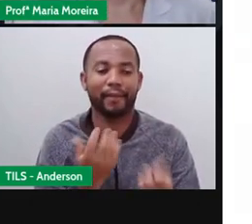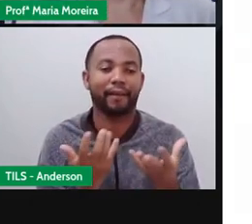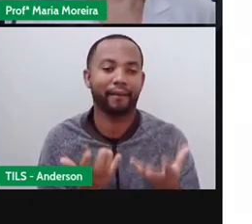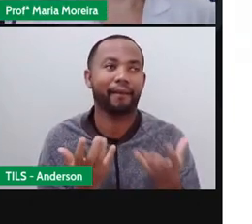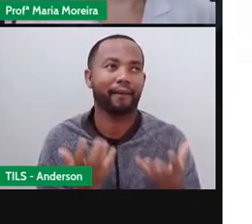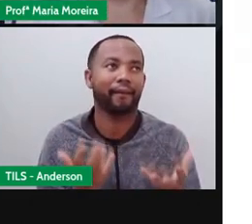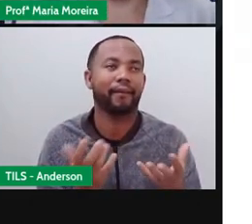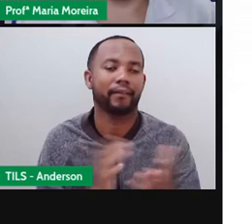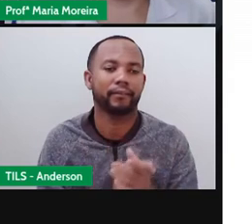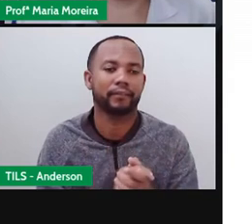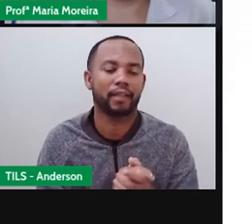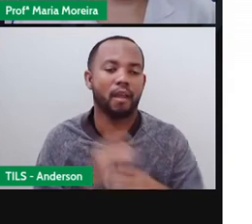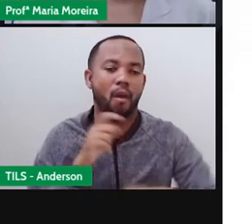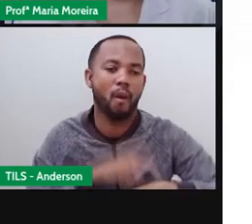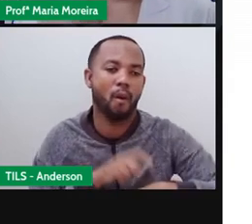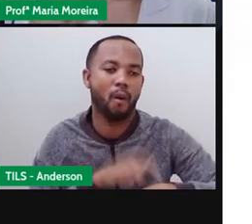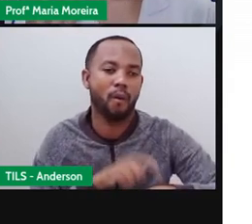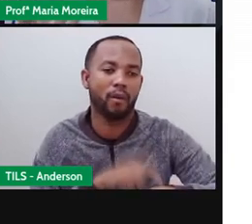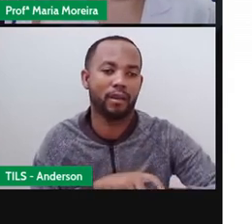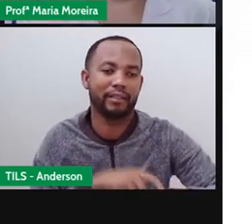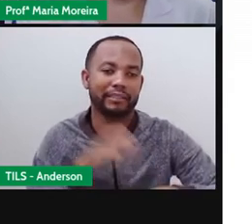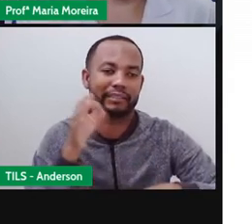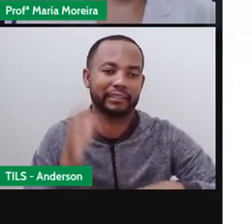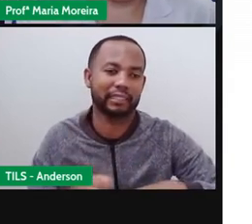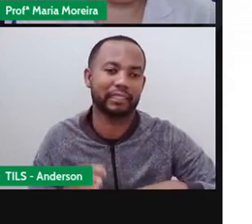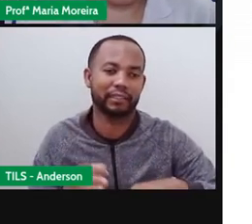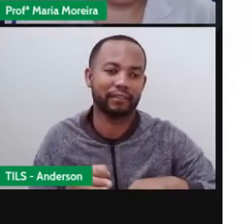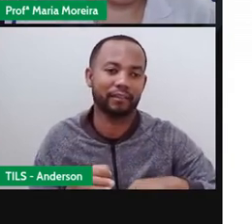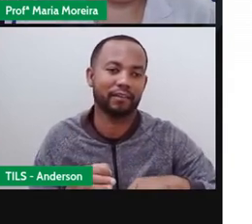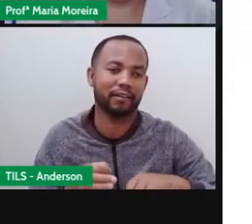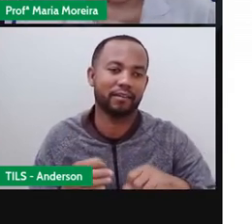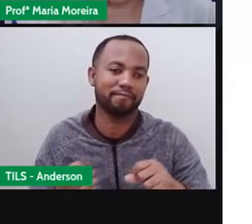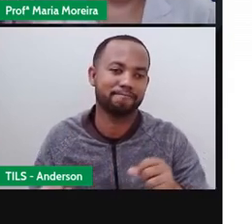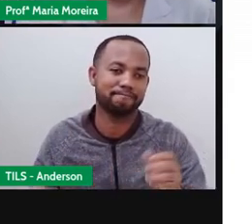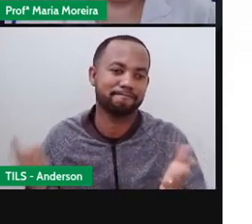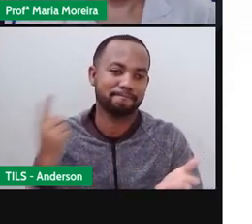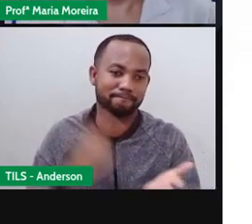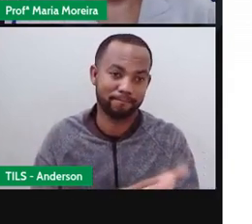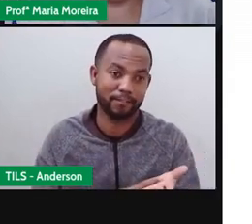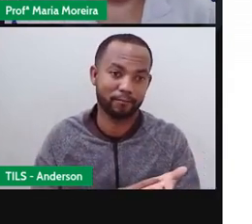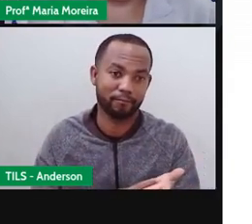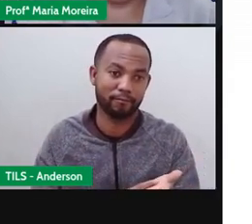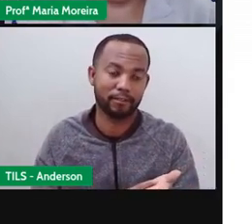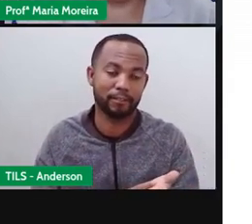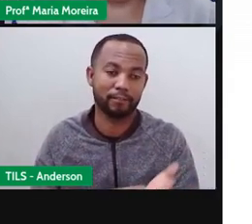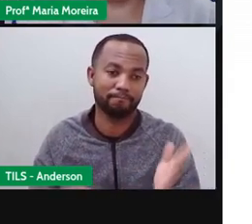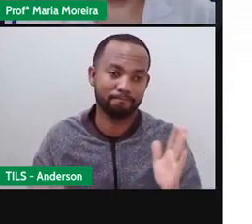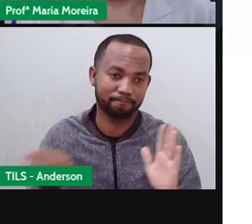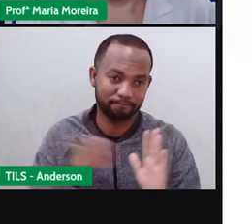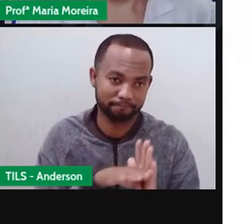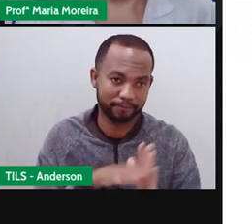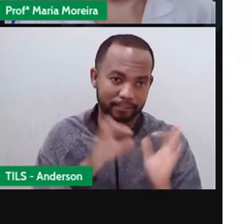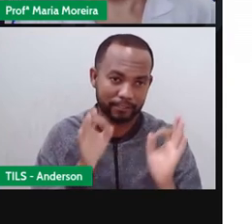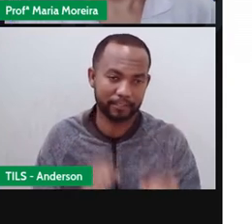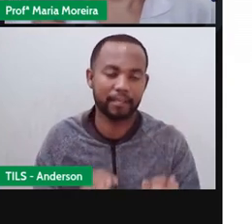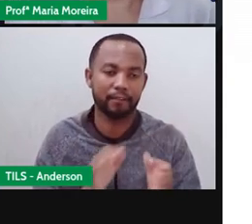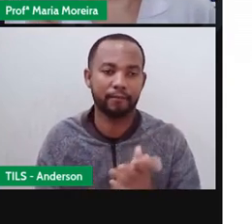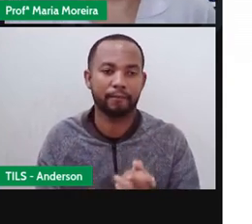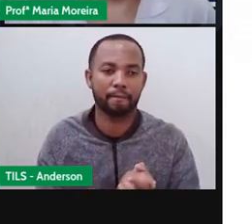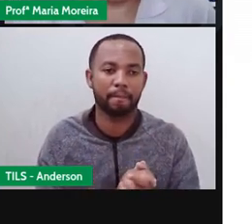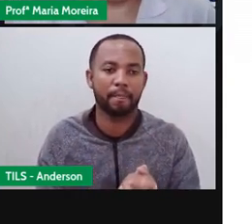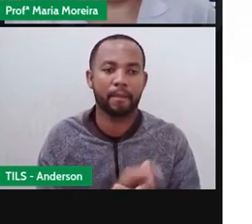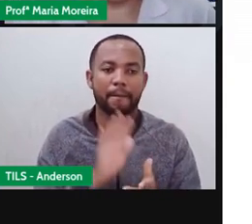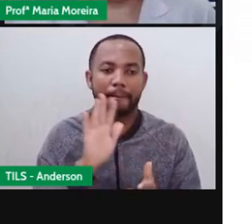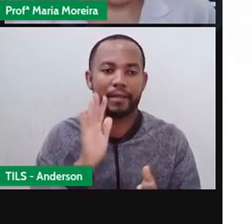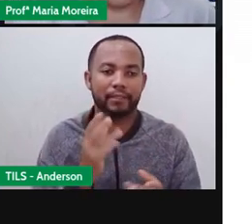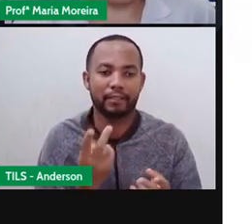né? E na hora marcada estava cheia de gentileza. Super falsa, né? Porque ela acabou deixando a amiga com fome. Bom, quando